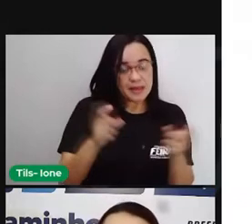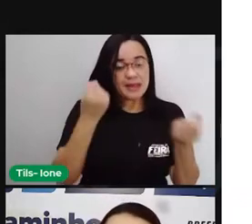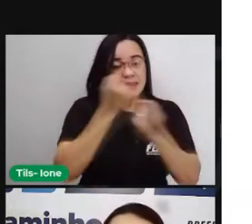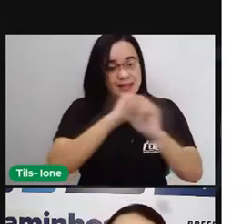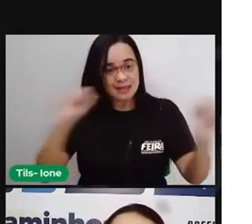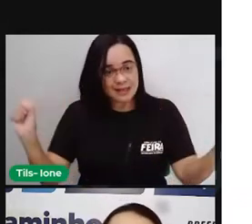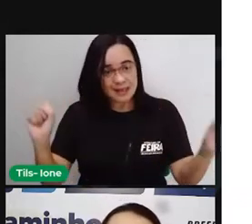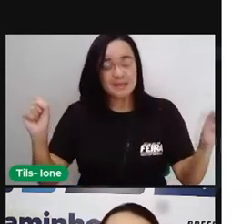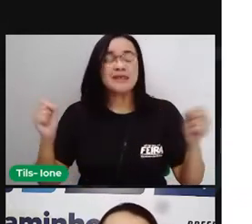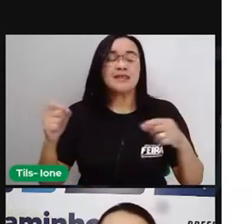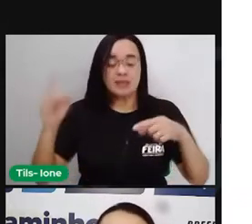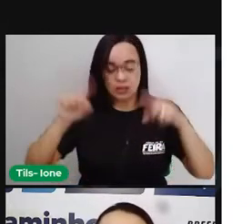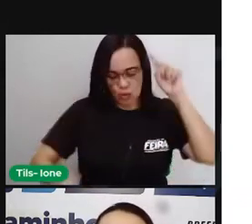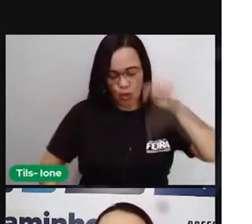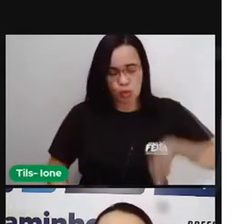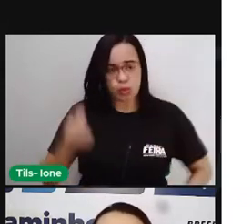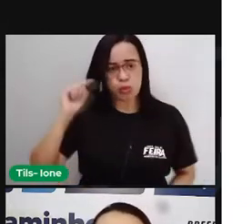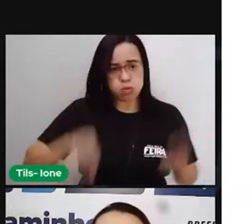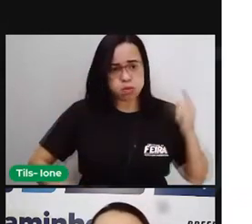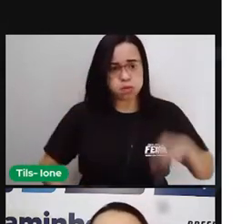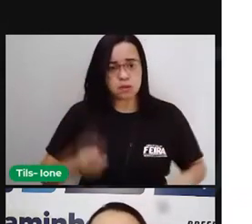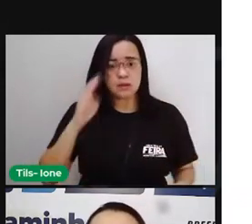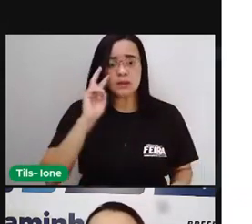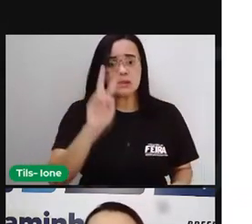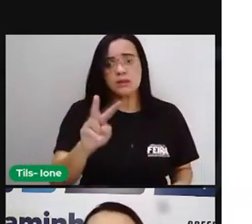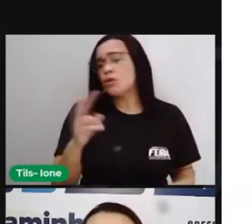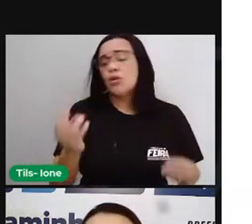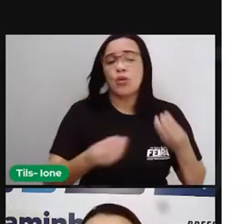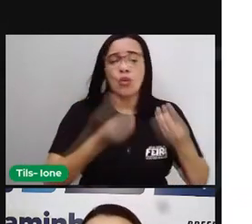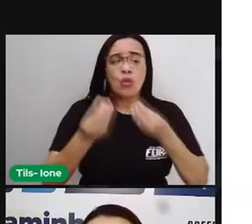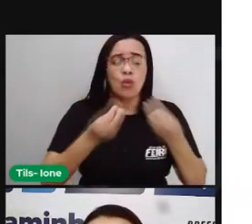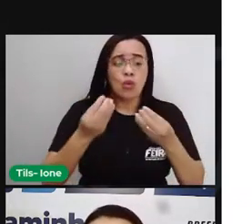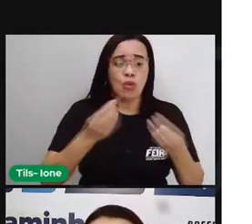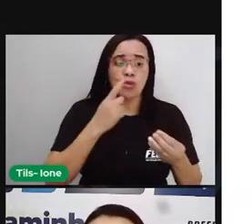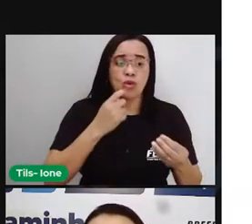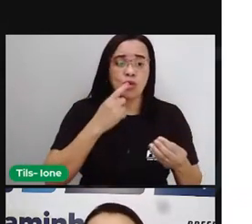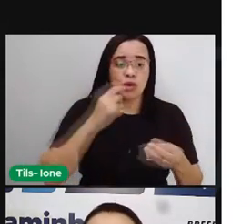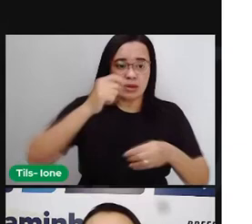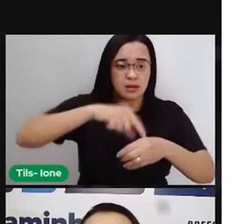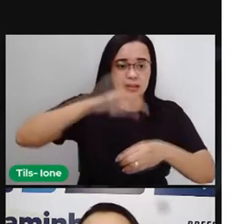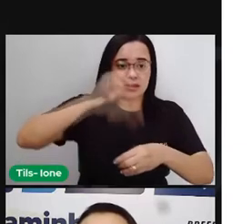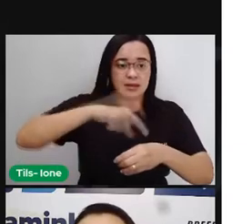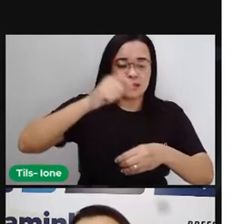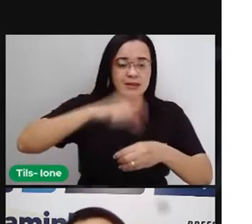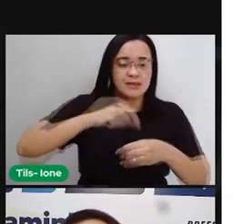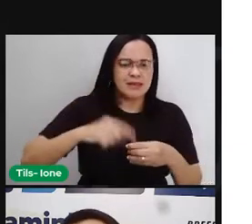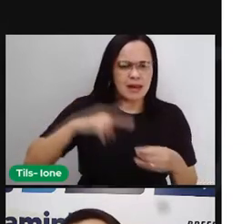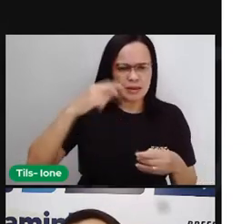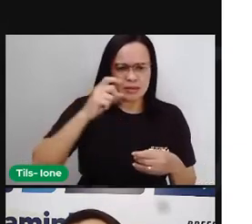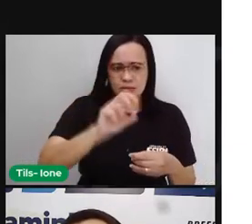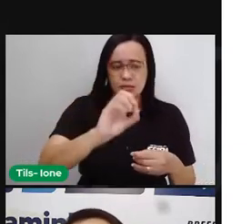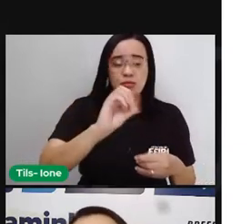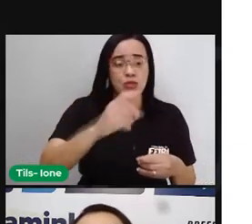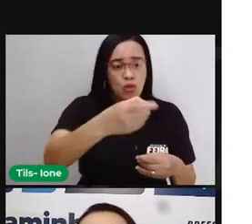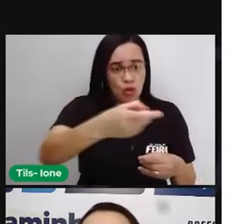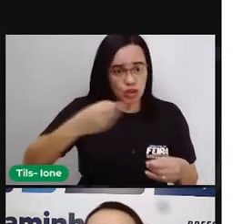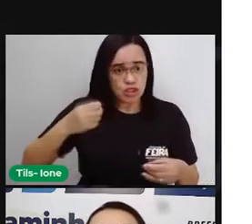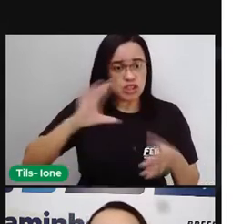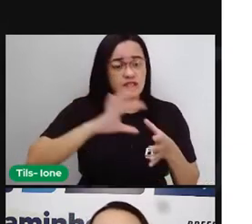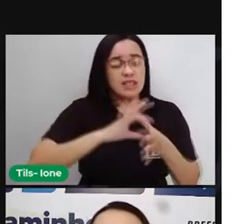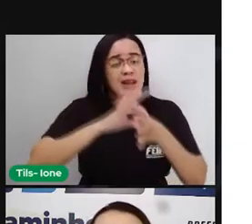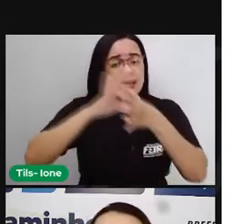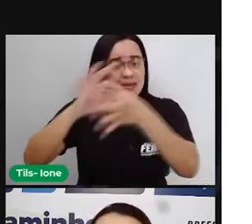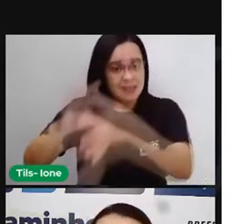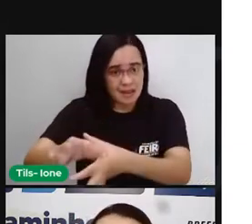circulação, nós observamos aí como o sangue rico em oxigênio é levado para todo o nosso corpo, é